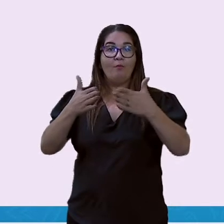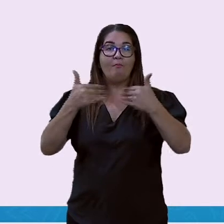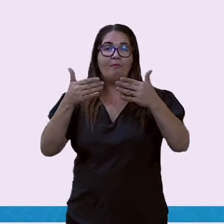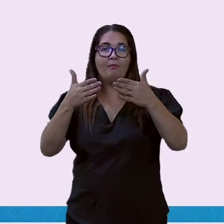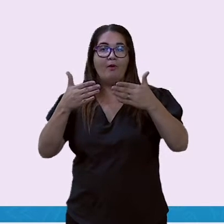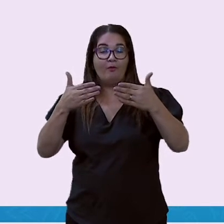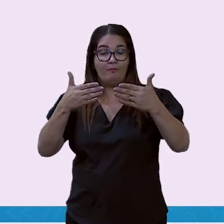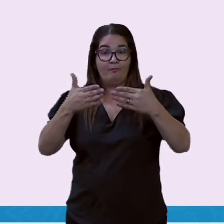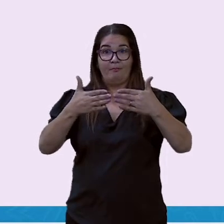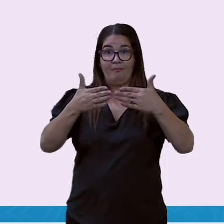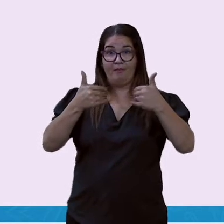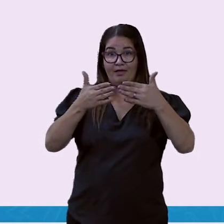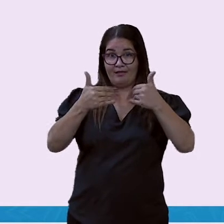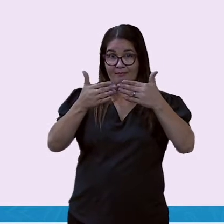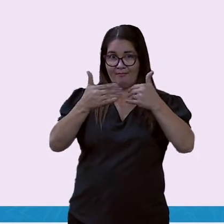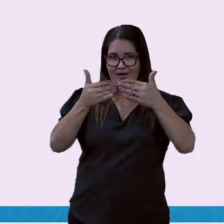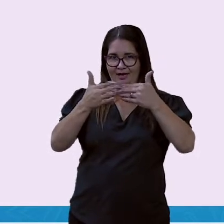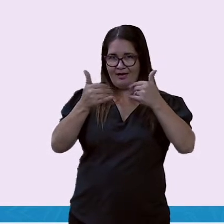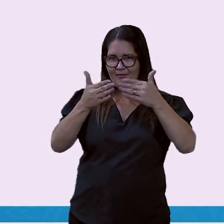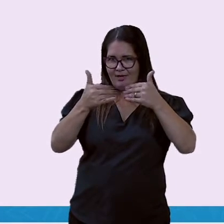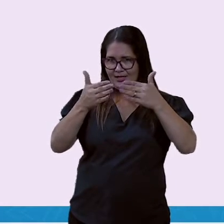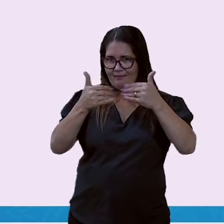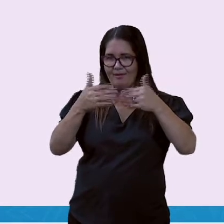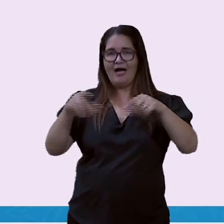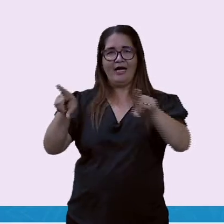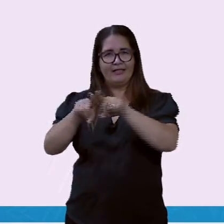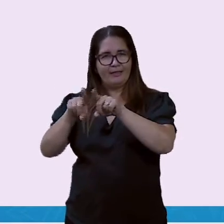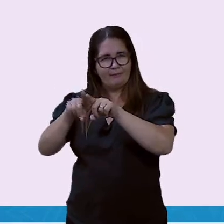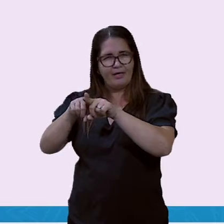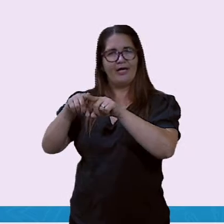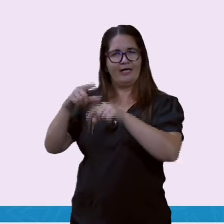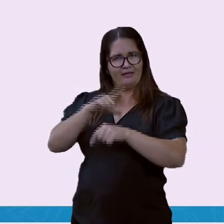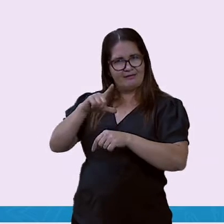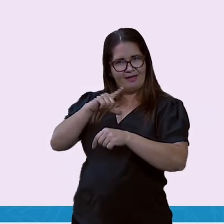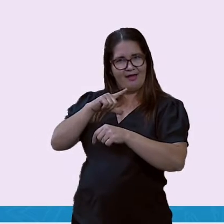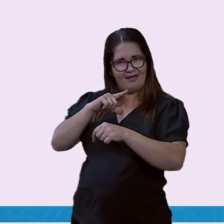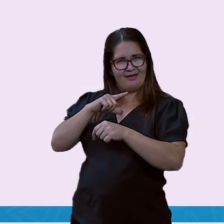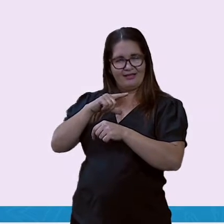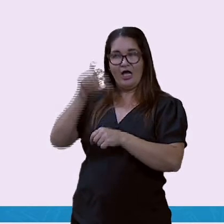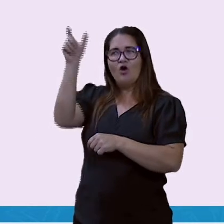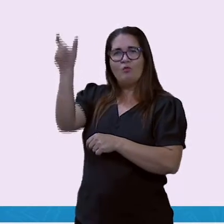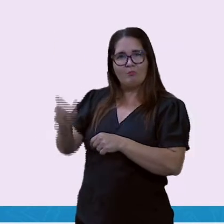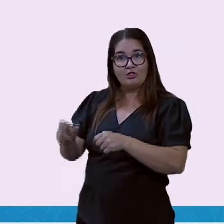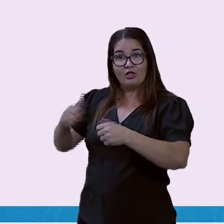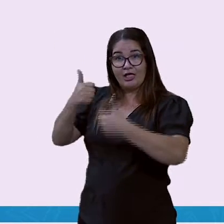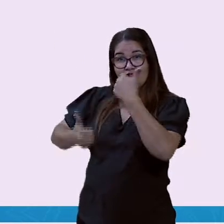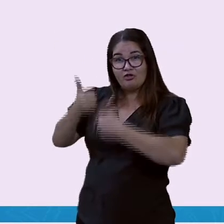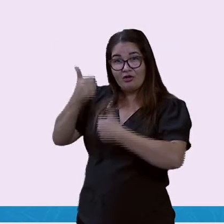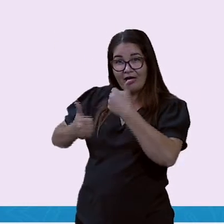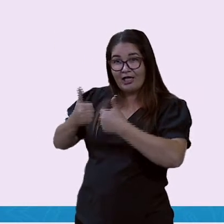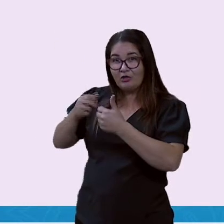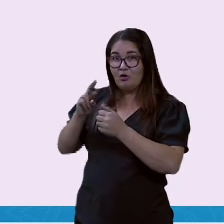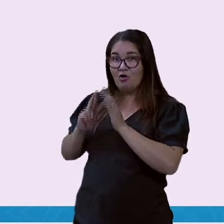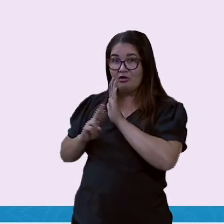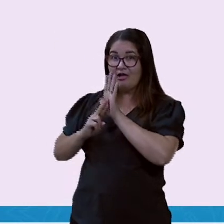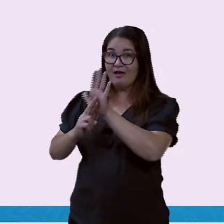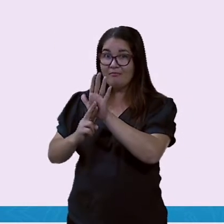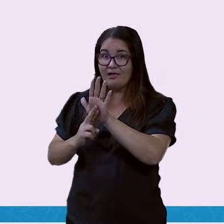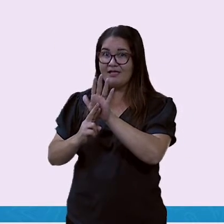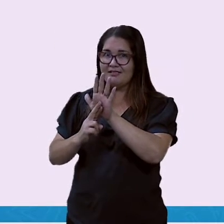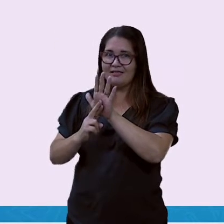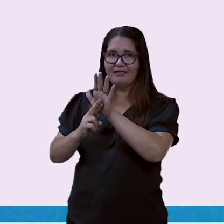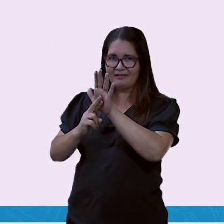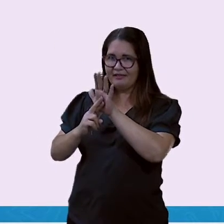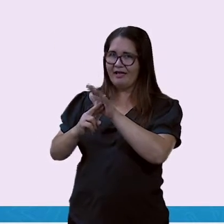Equador Moisés Caicedo, esse cara do Equador, gente, esse é fantástico. É de